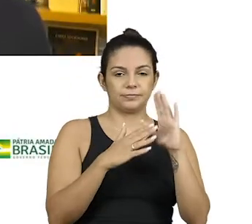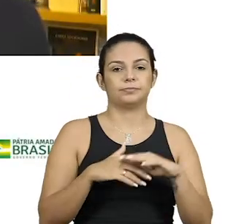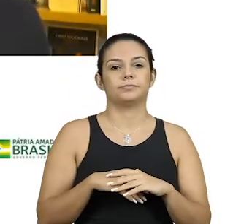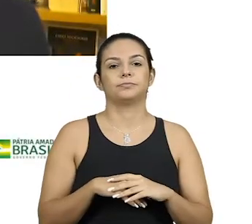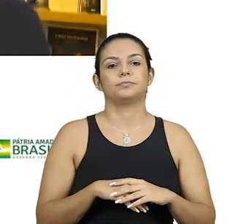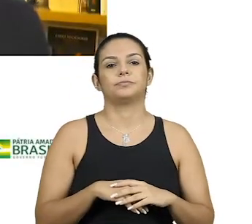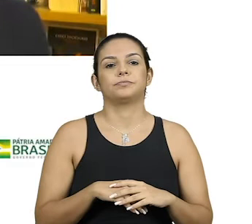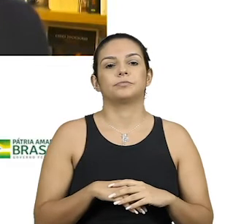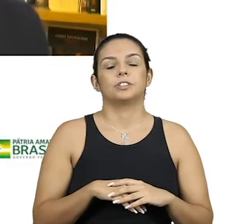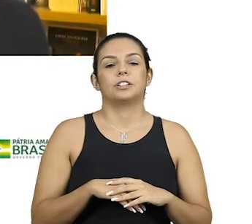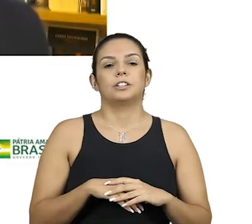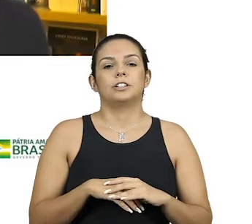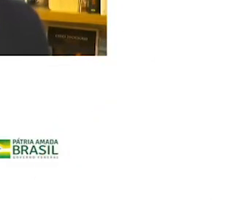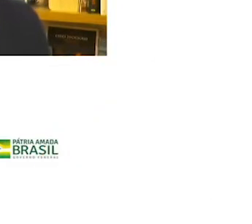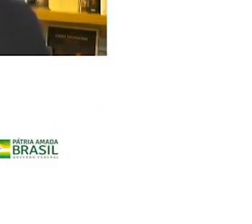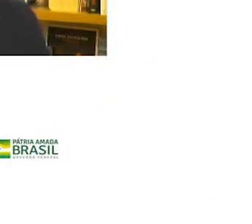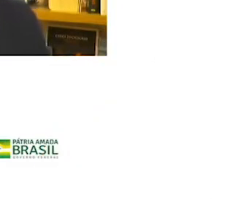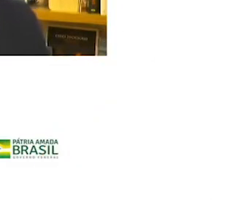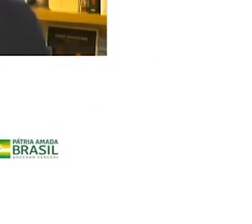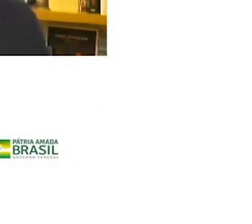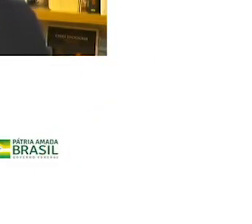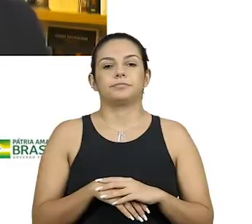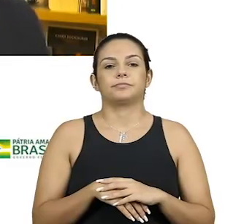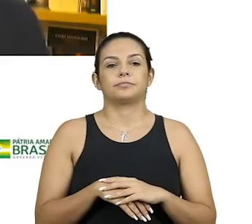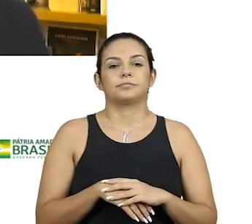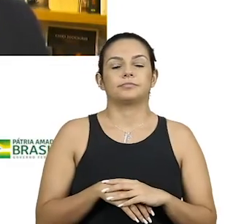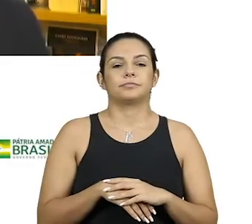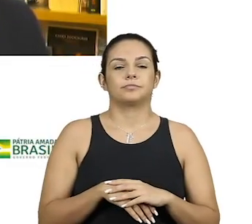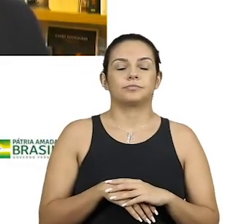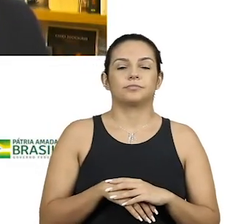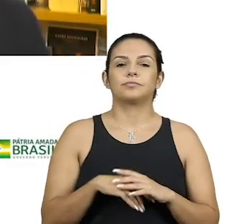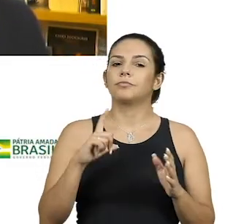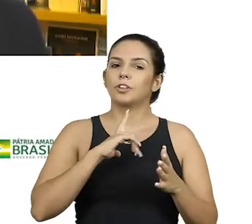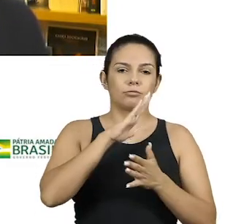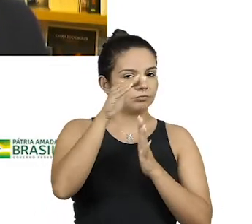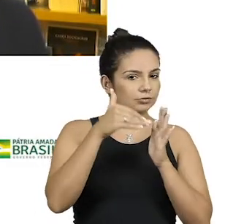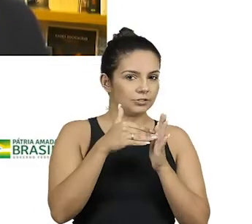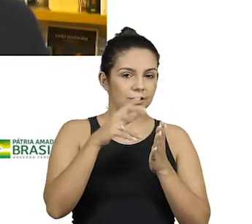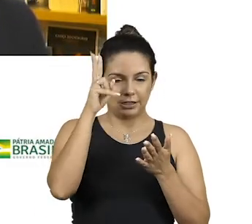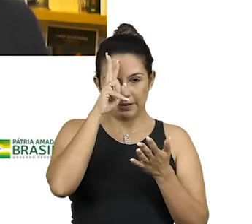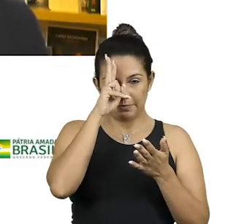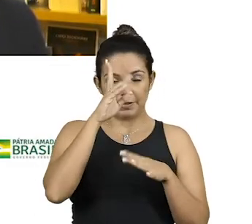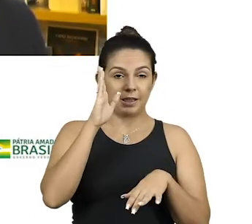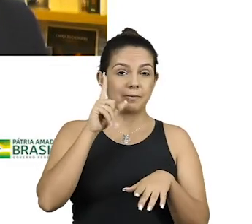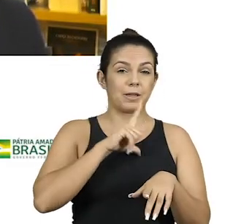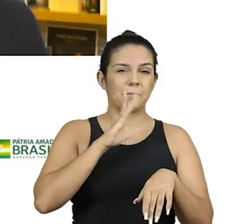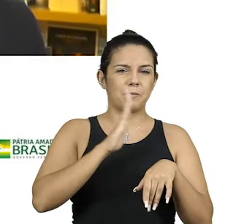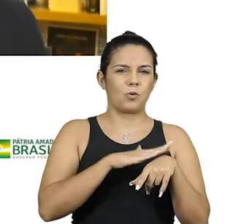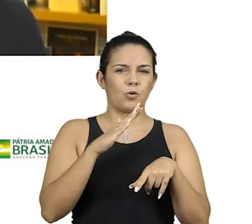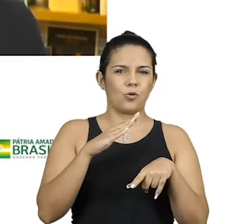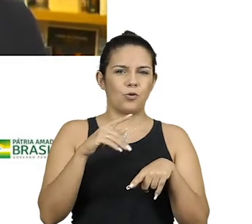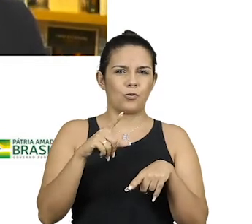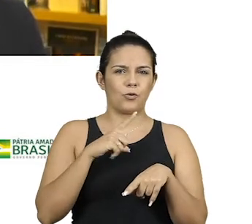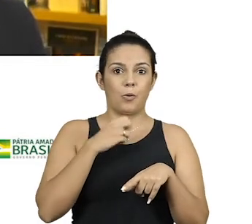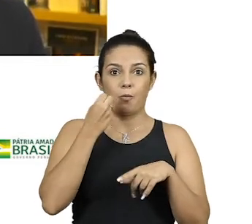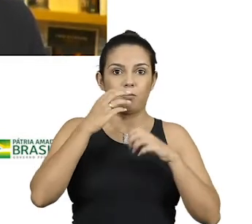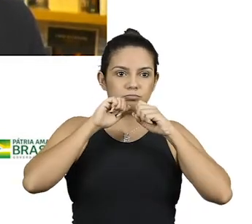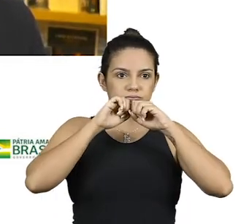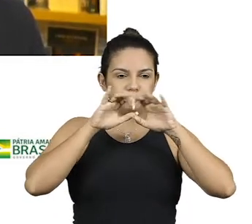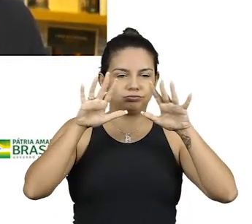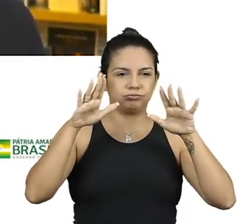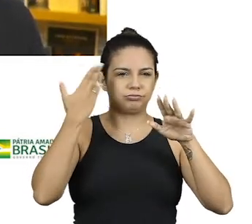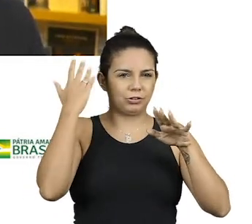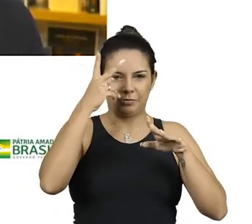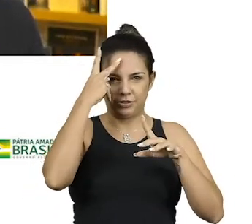pronto. É esse foco automático. Enfim, gente, vamos lembrar uma que teve uma boa repercussão.